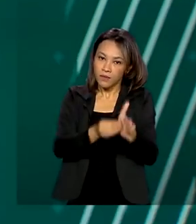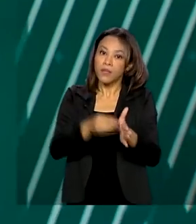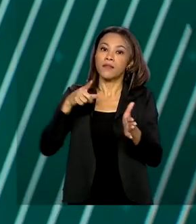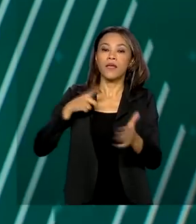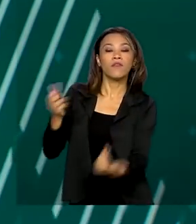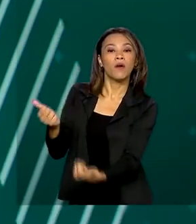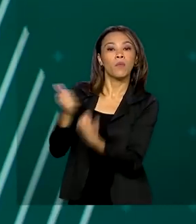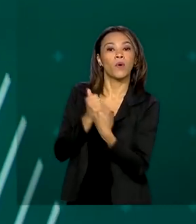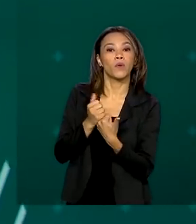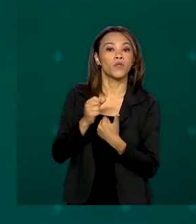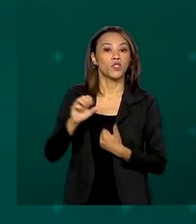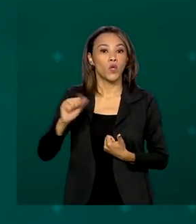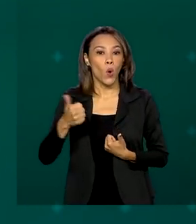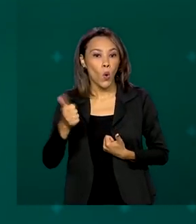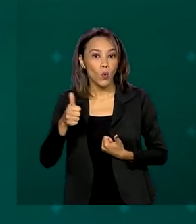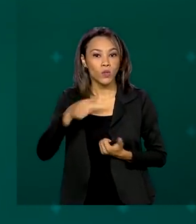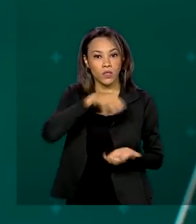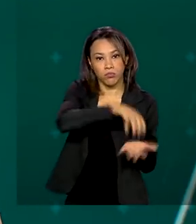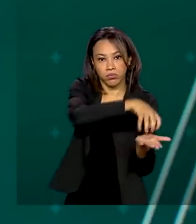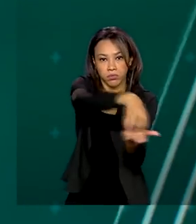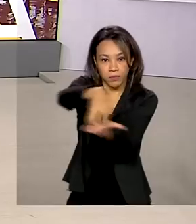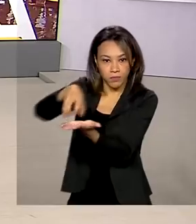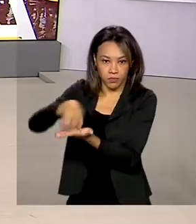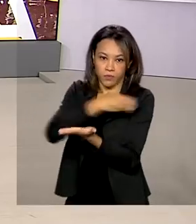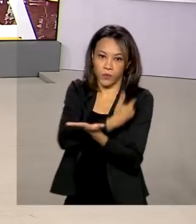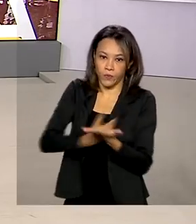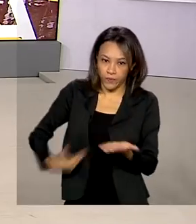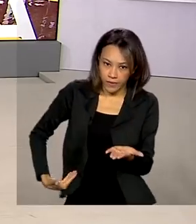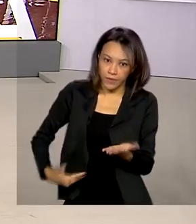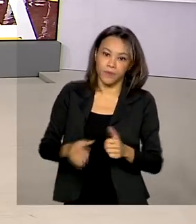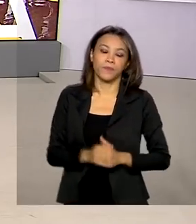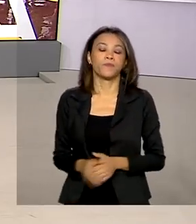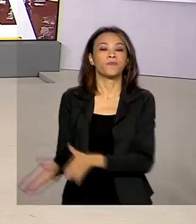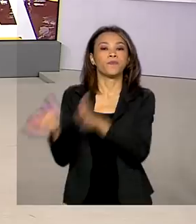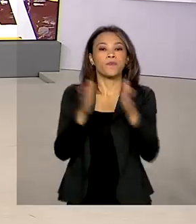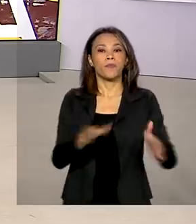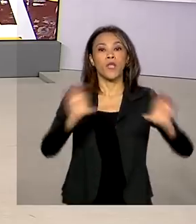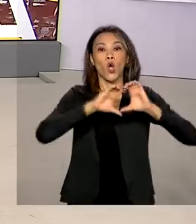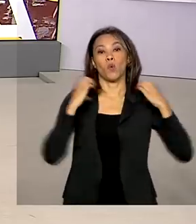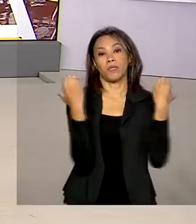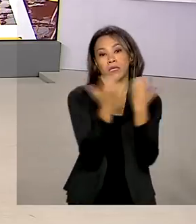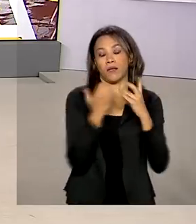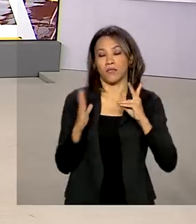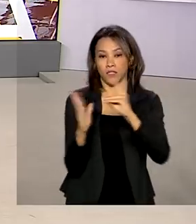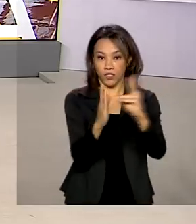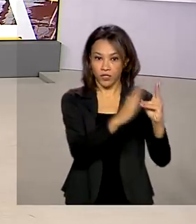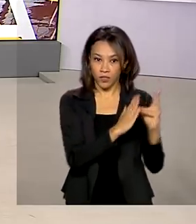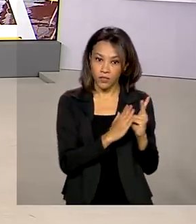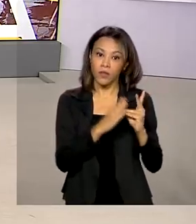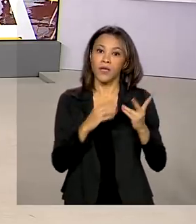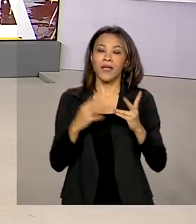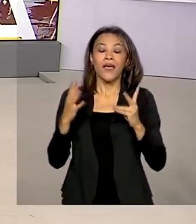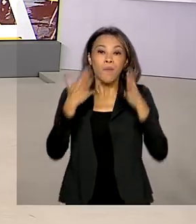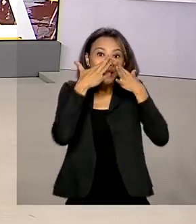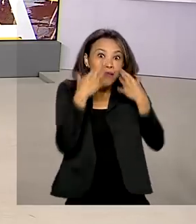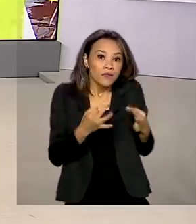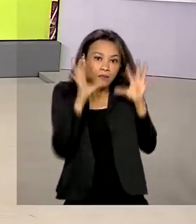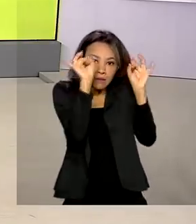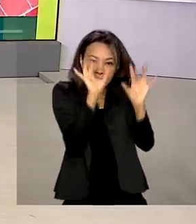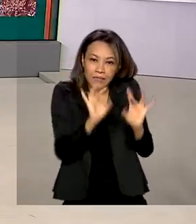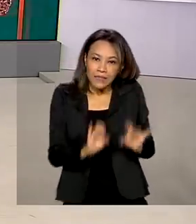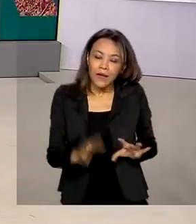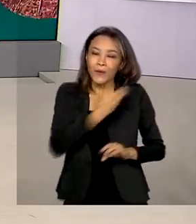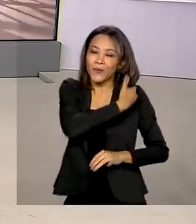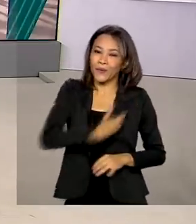colaboração de 11 órgãos governamentais. Comunidades indígenas receberam atenção especial do governo federal